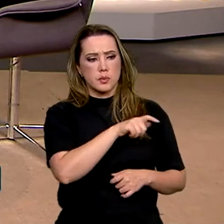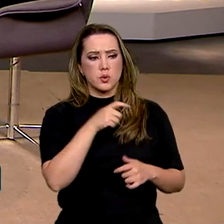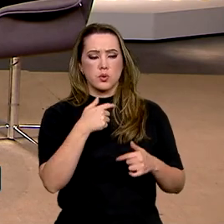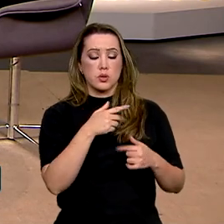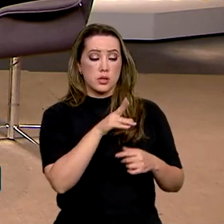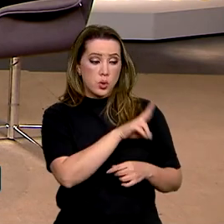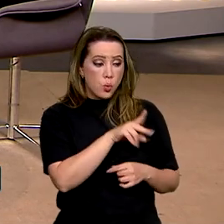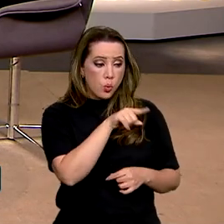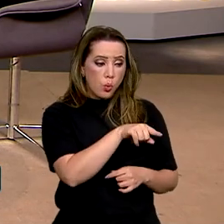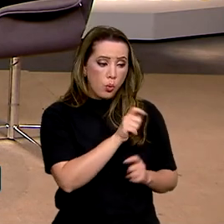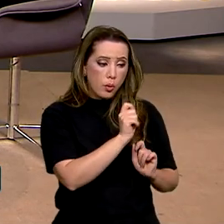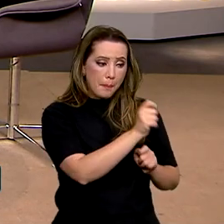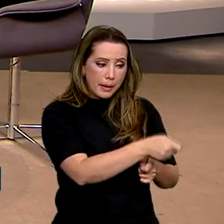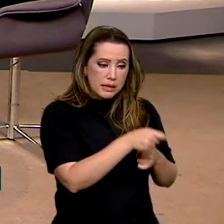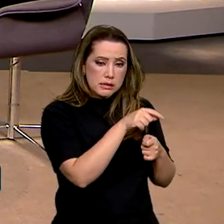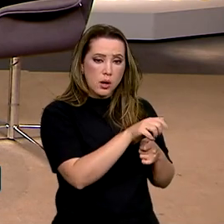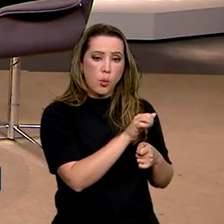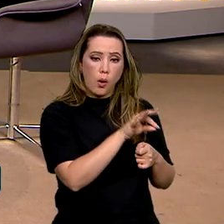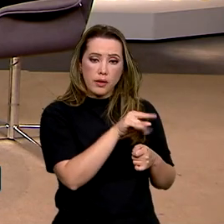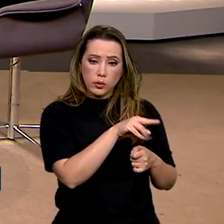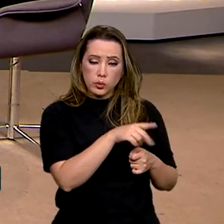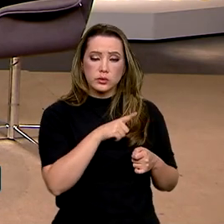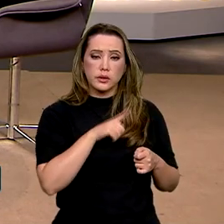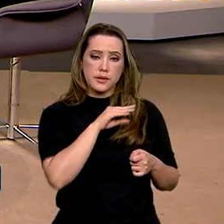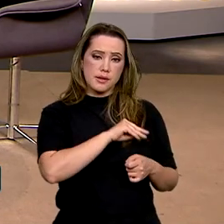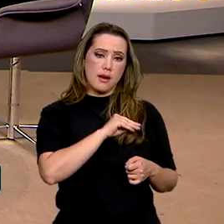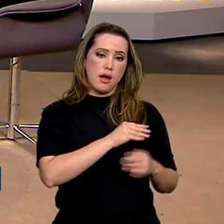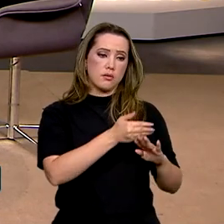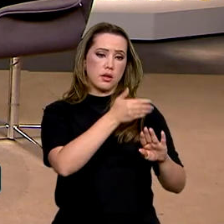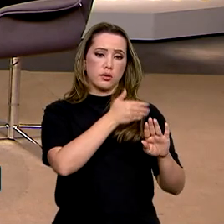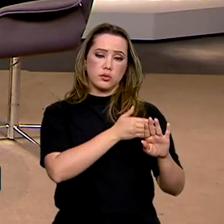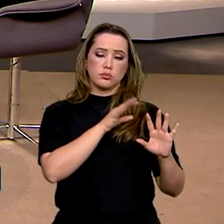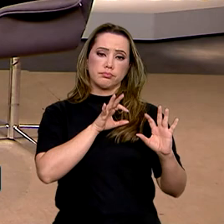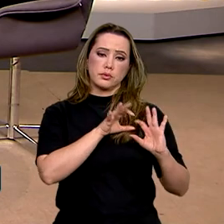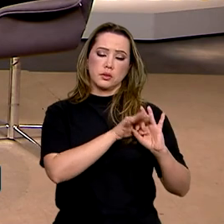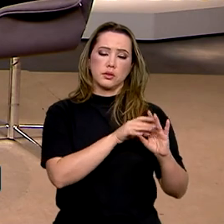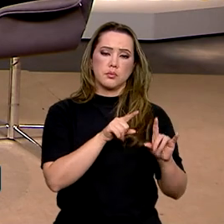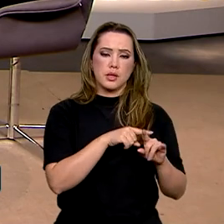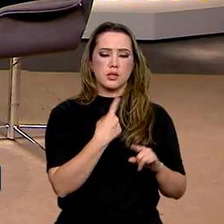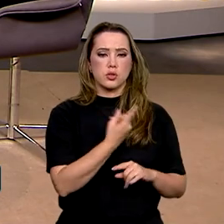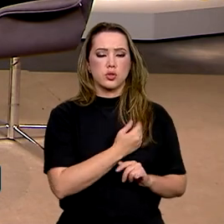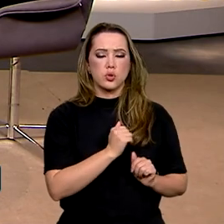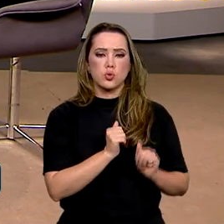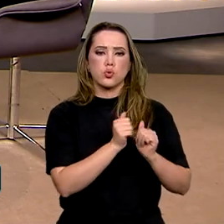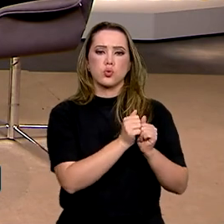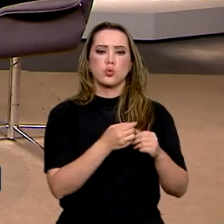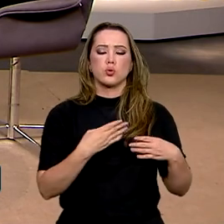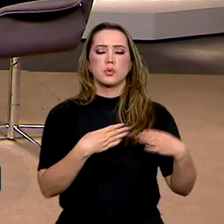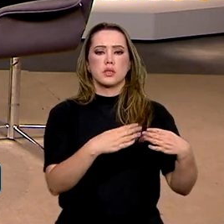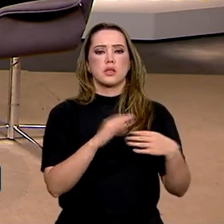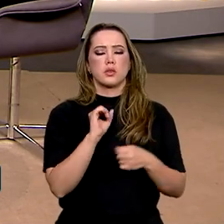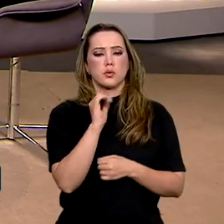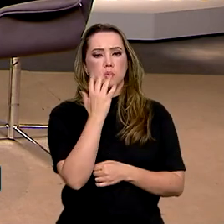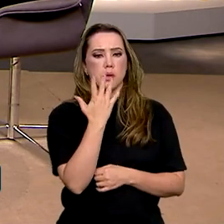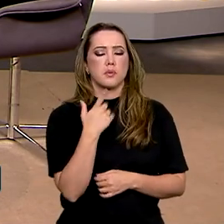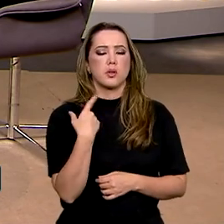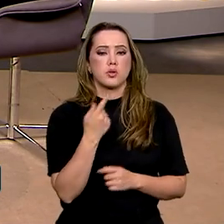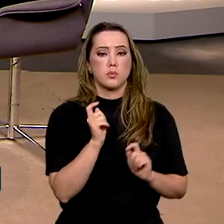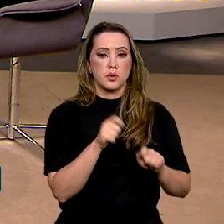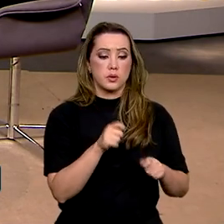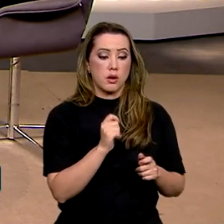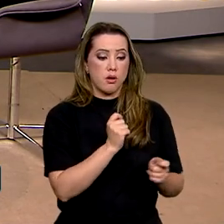Mas o Ministério do Meio Ambiente e o Ministério da Pesca está entrosado para que a pesca, ela garanta